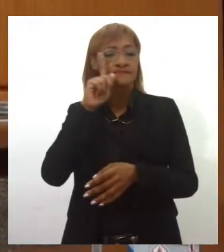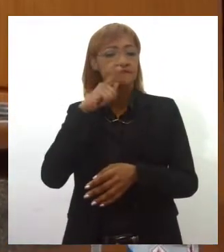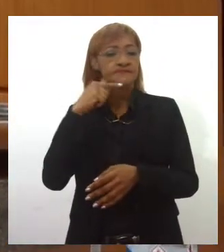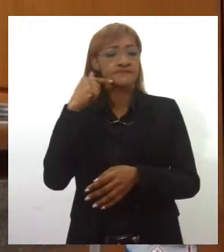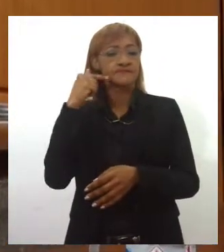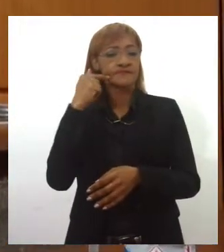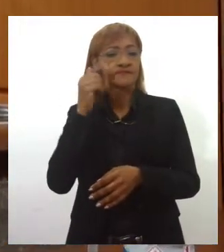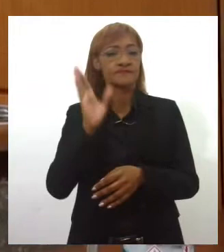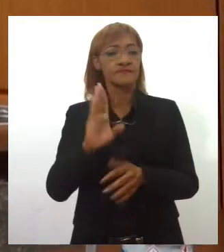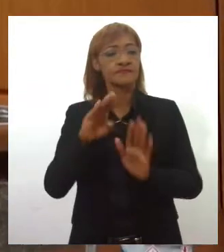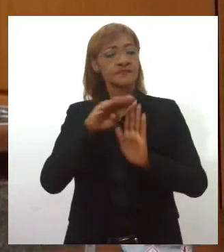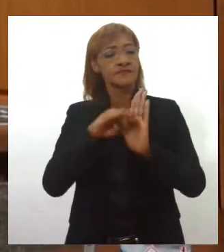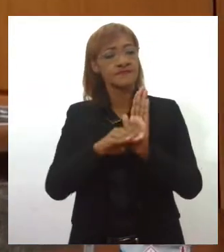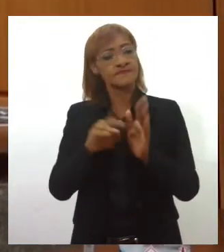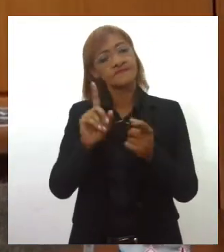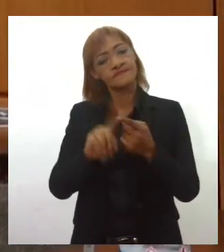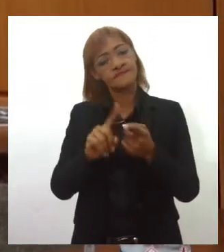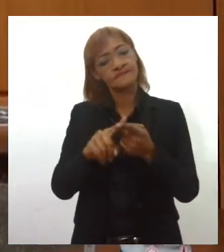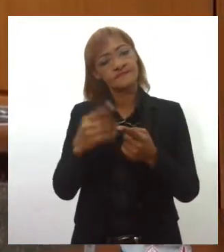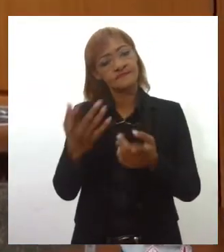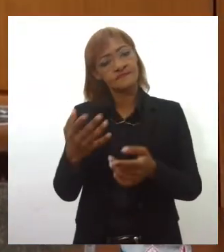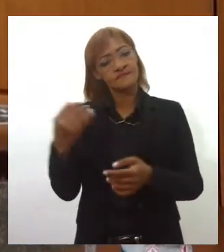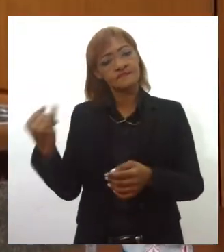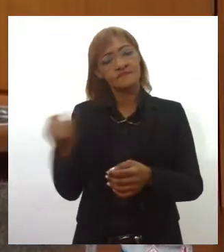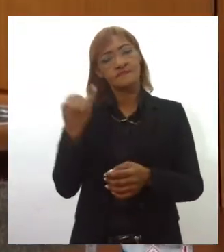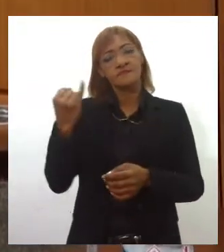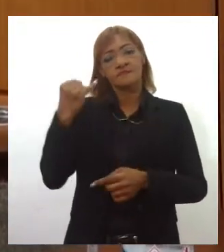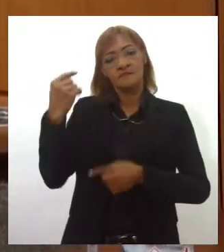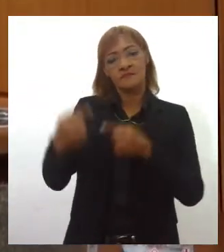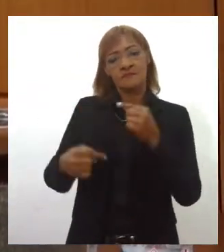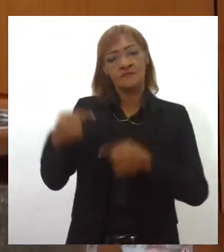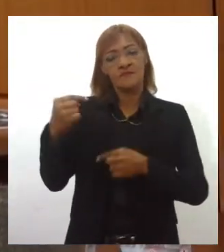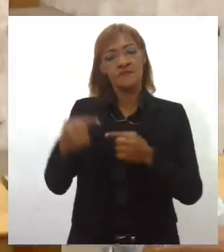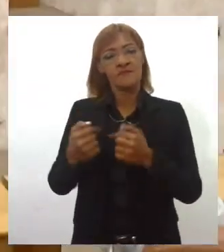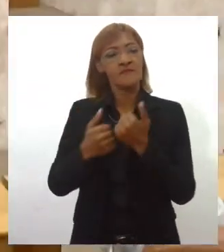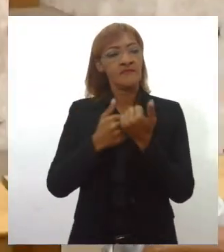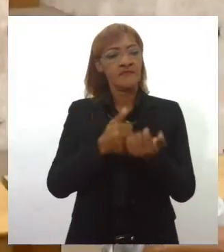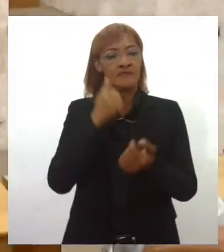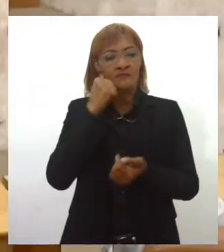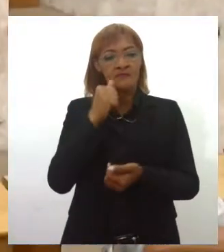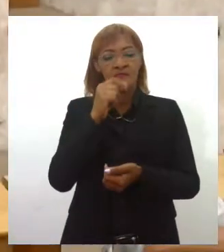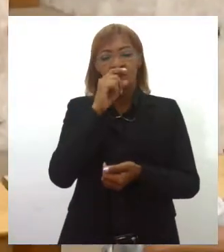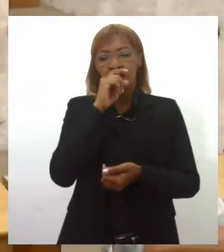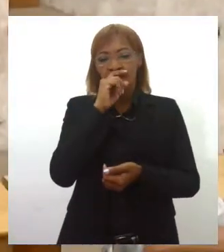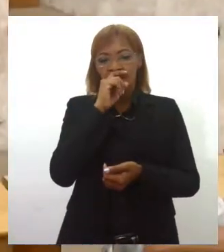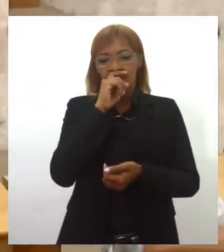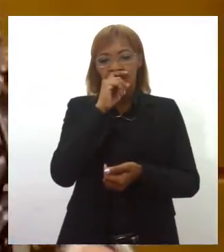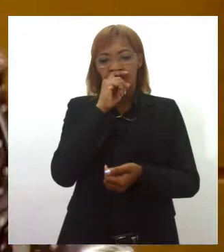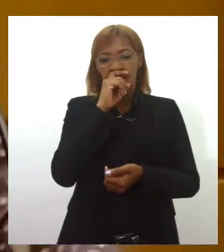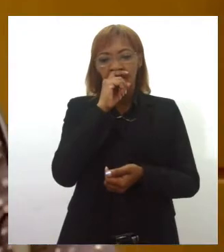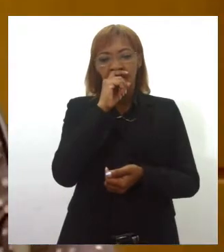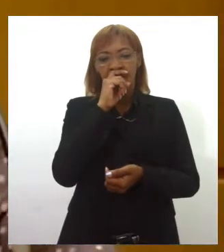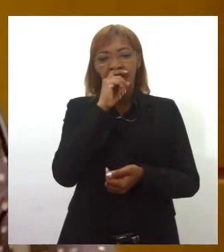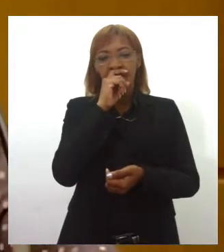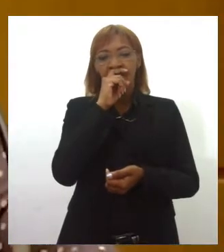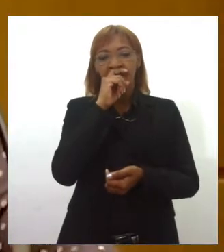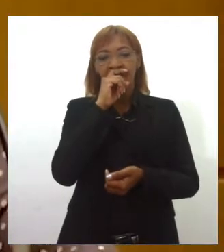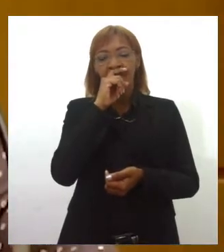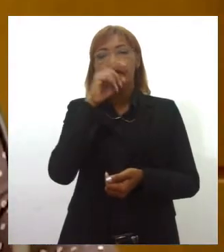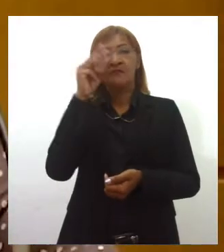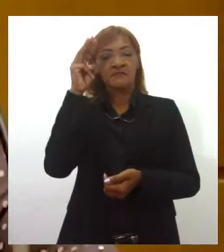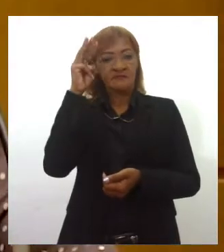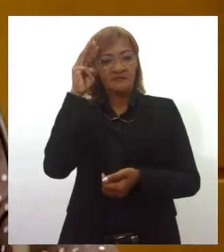colocar em pauta também a importância de políticas públicas em favor das mulheres. Terça-feira agora que estive em Brasília, participando